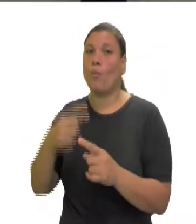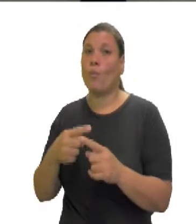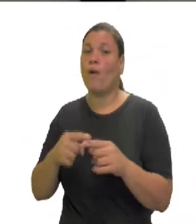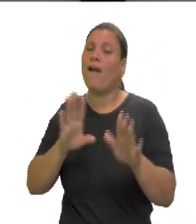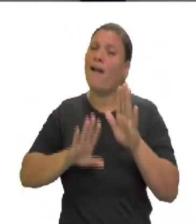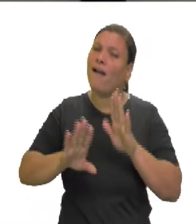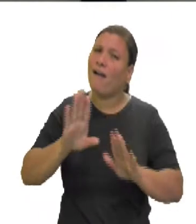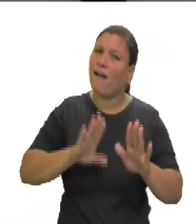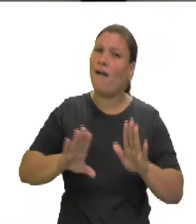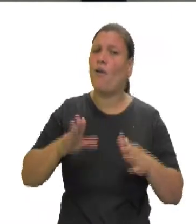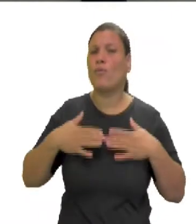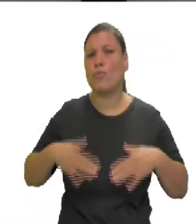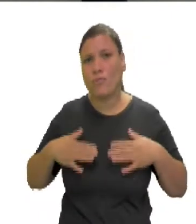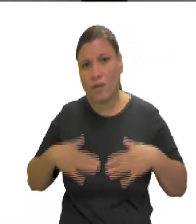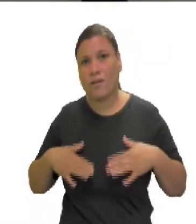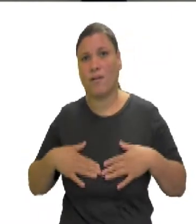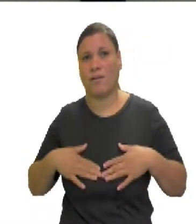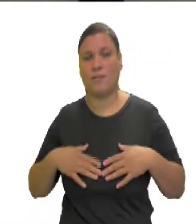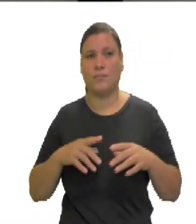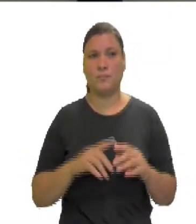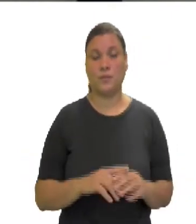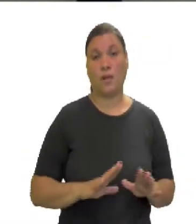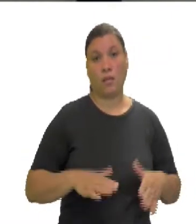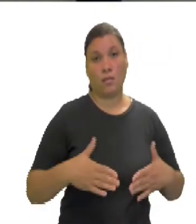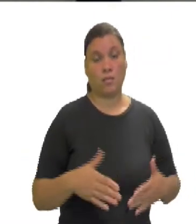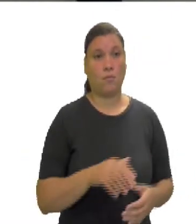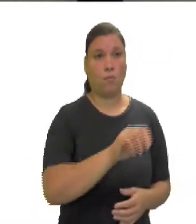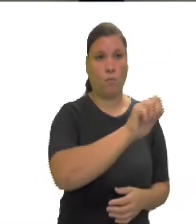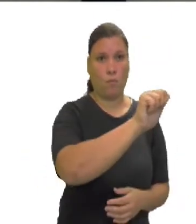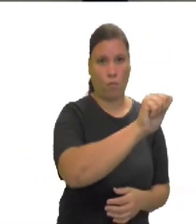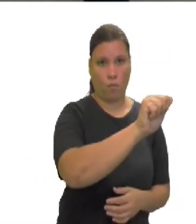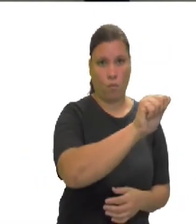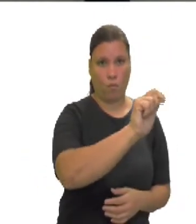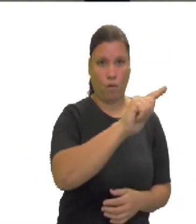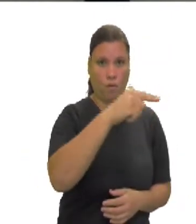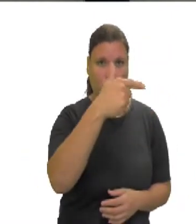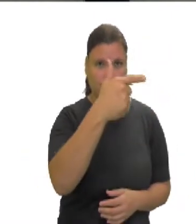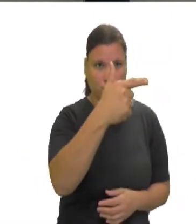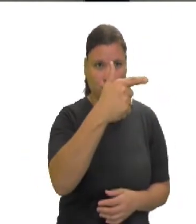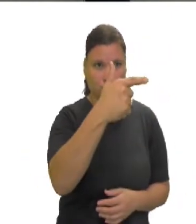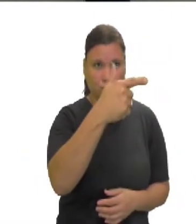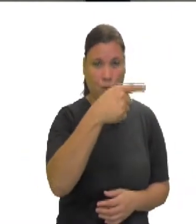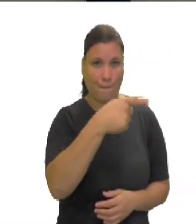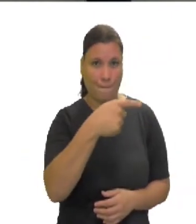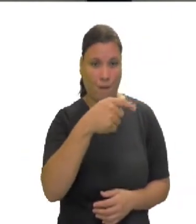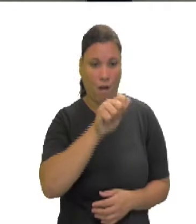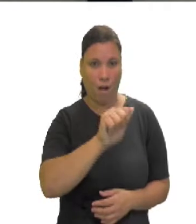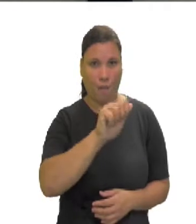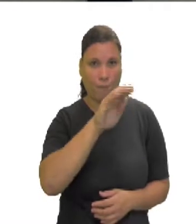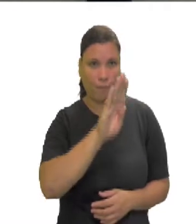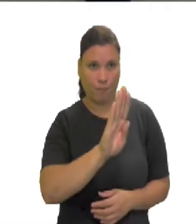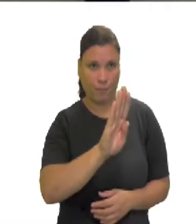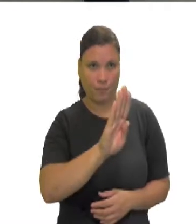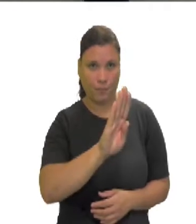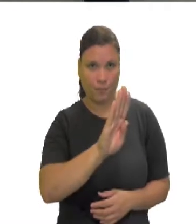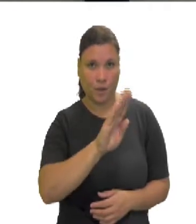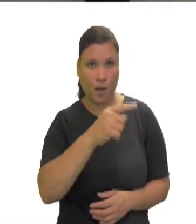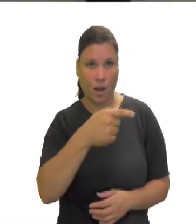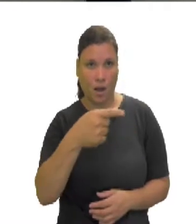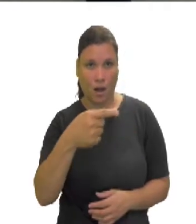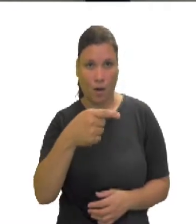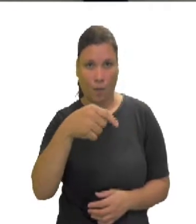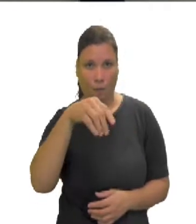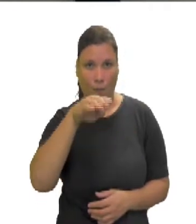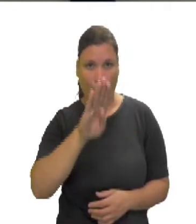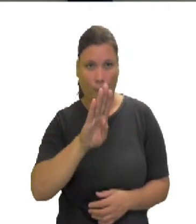B, eu tenho menos AB. Multiplicando B, B vezes A, menos